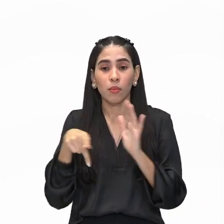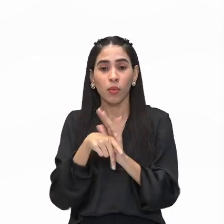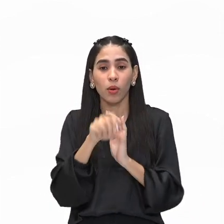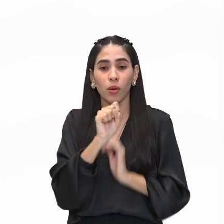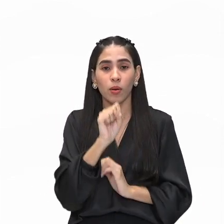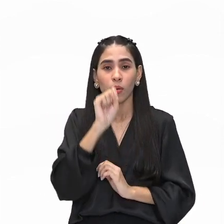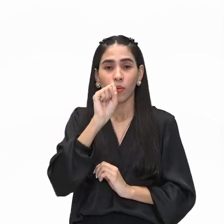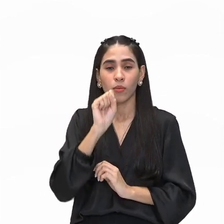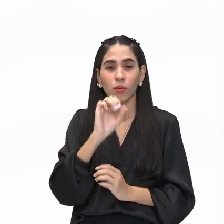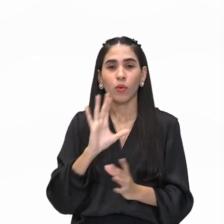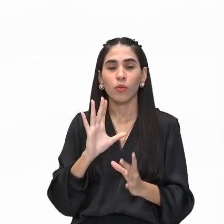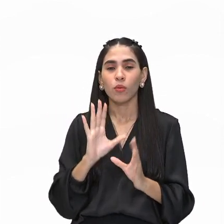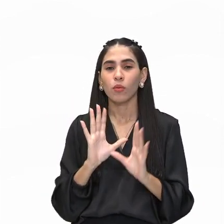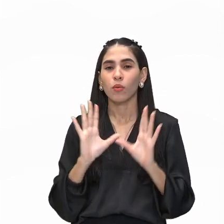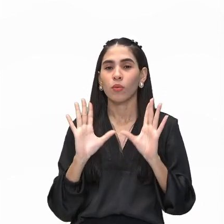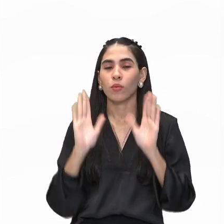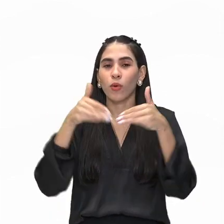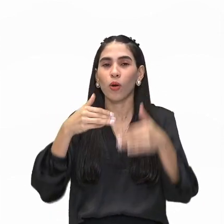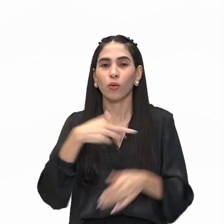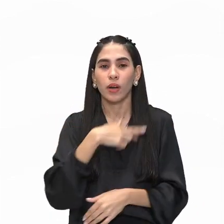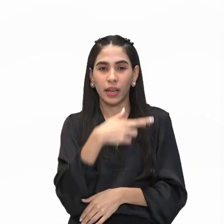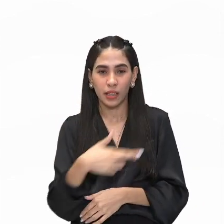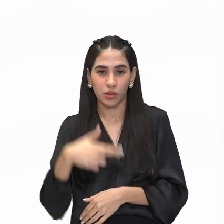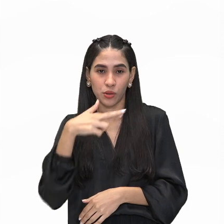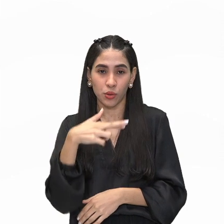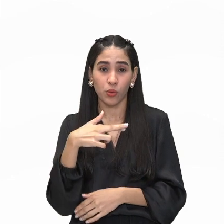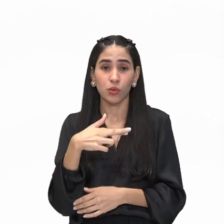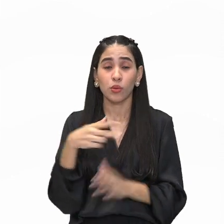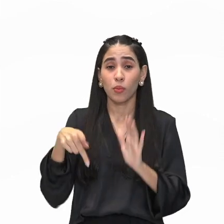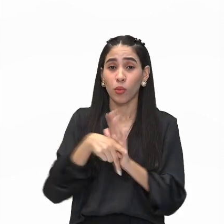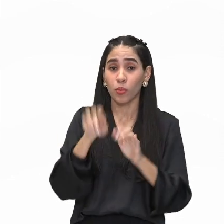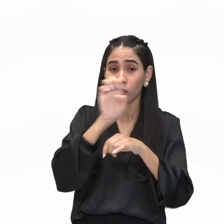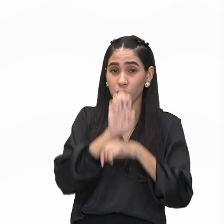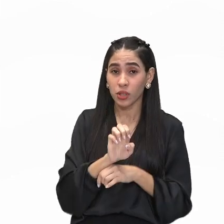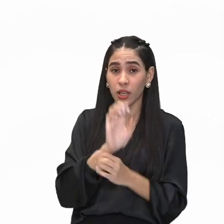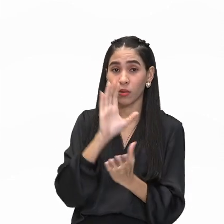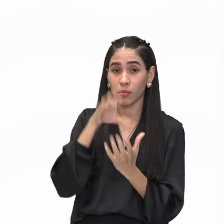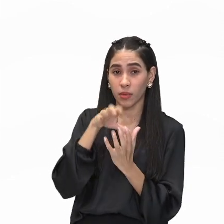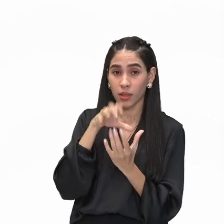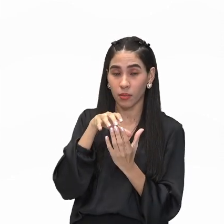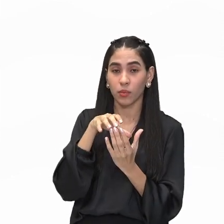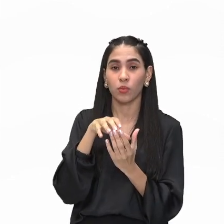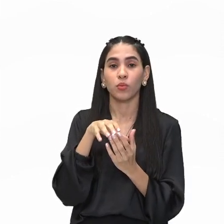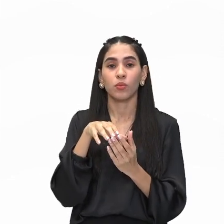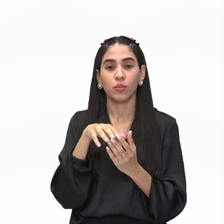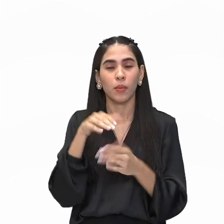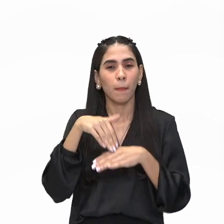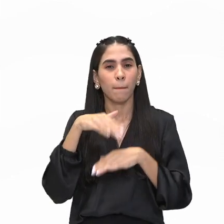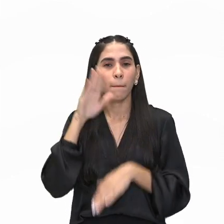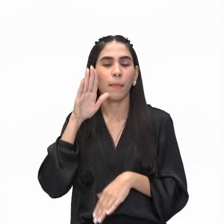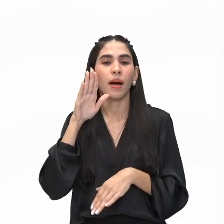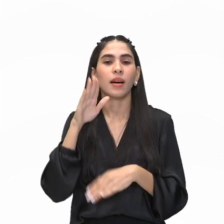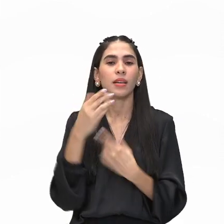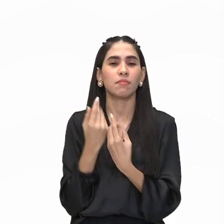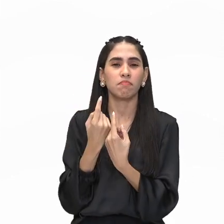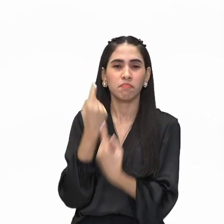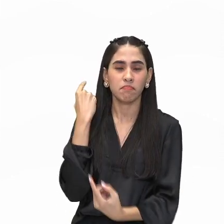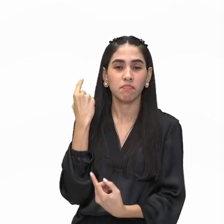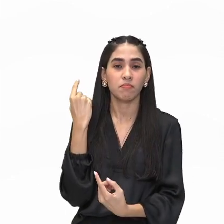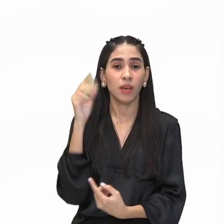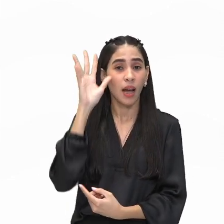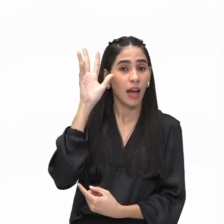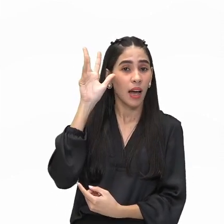religioso. Tem origem no estado de Pernambuco. Trata-se do mais antigo ritmo afro